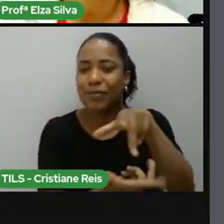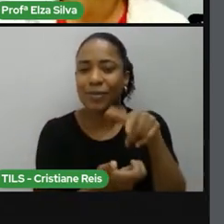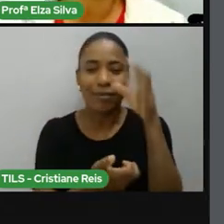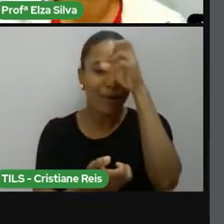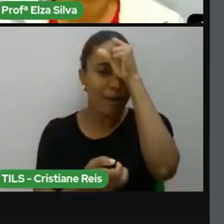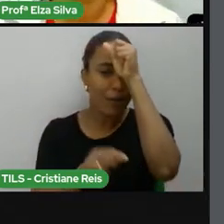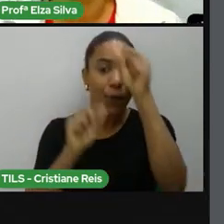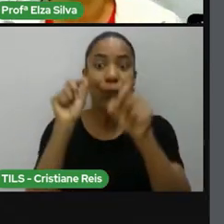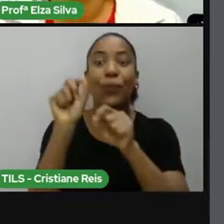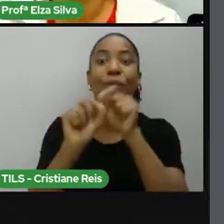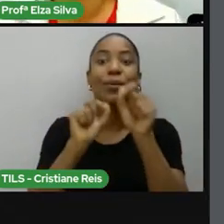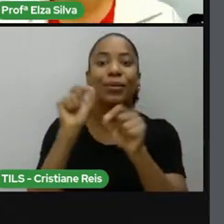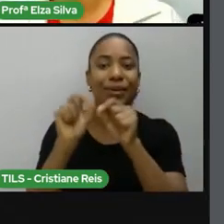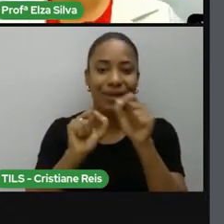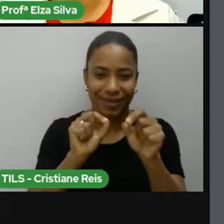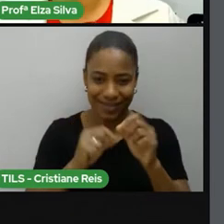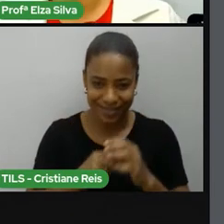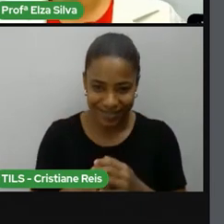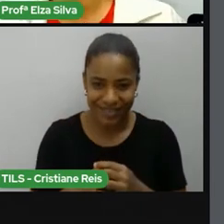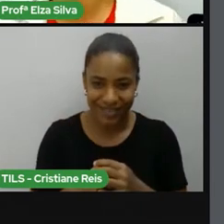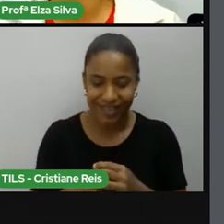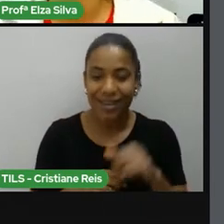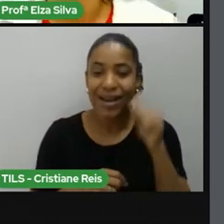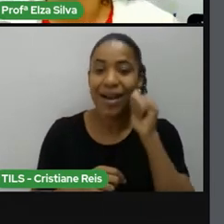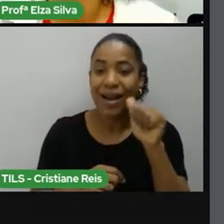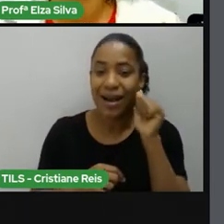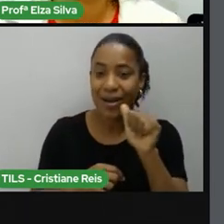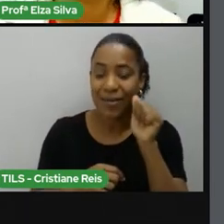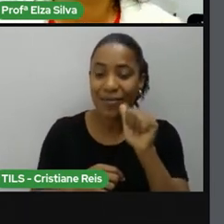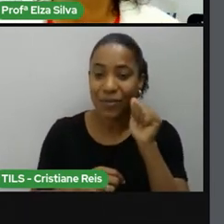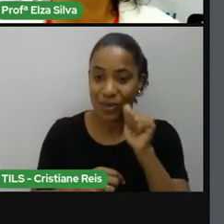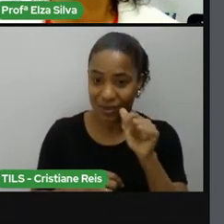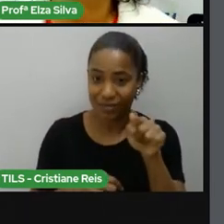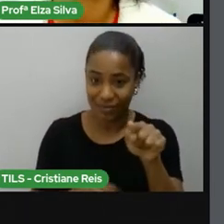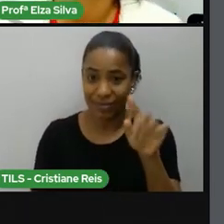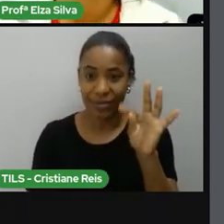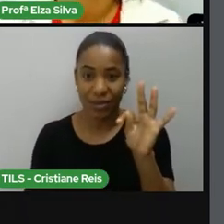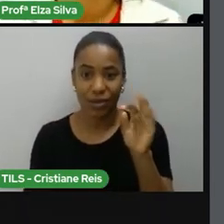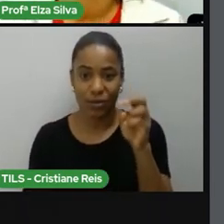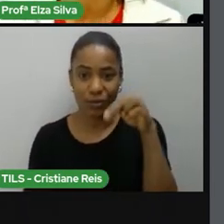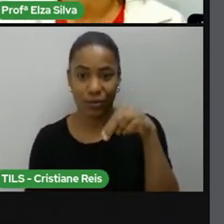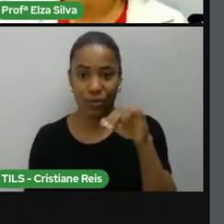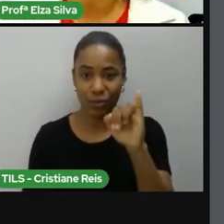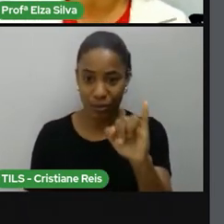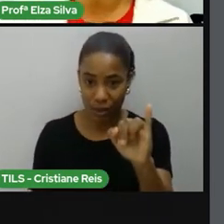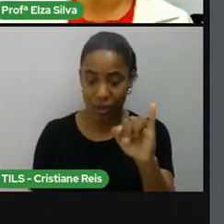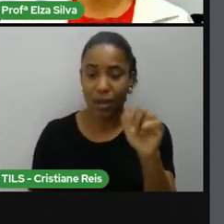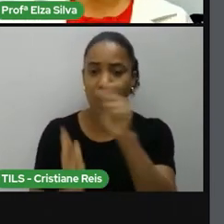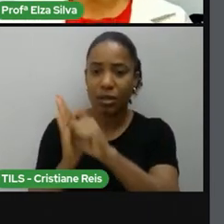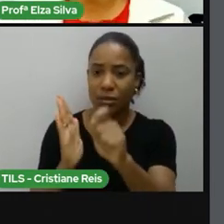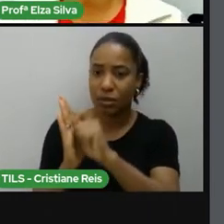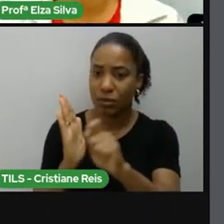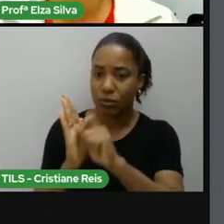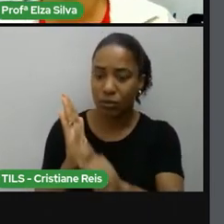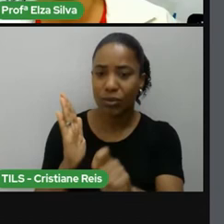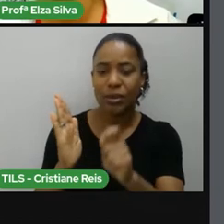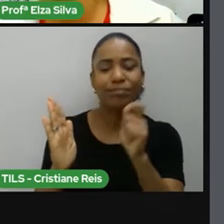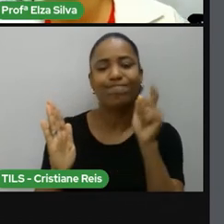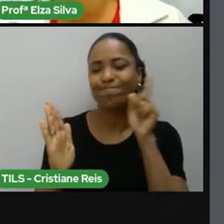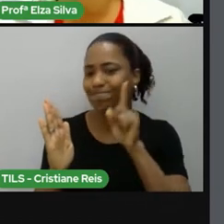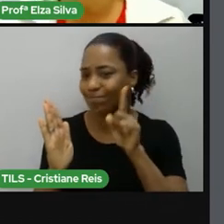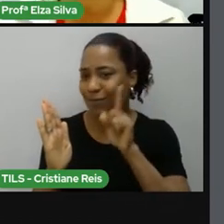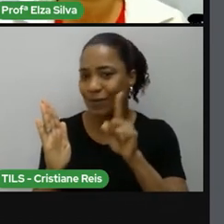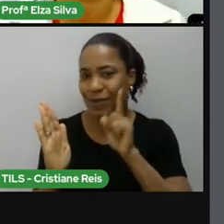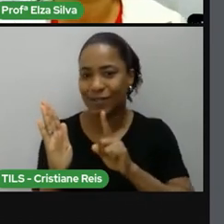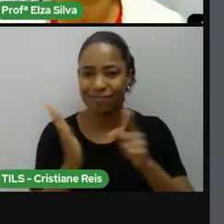Então, Toni Morrison é uma escritora americana muito conhecida, porque ela era muito envolvida com a